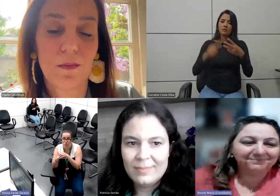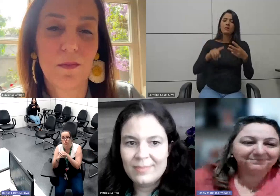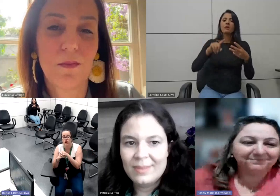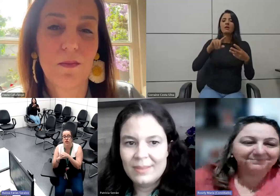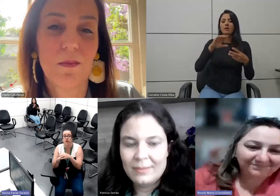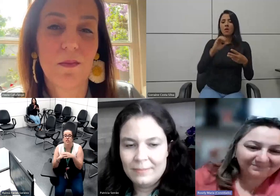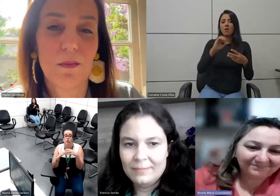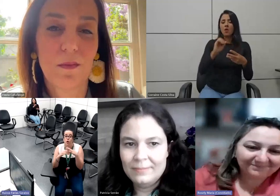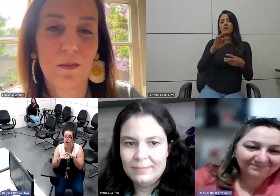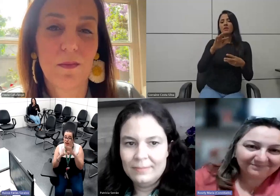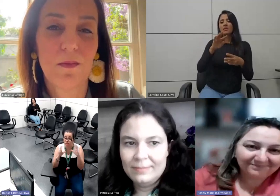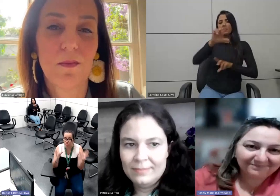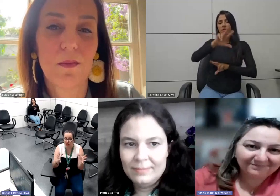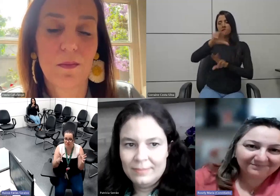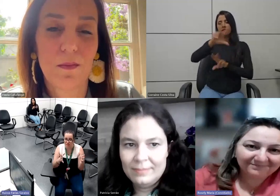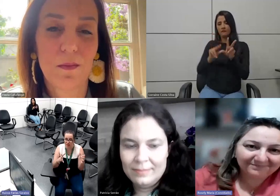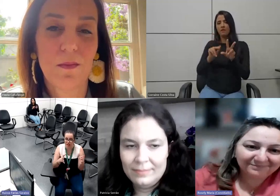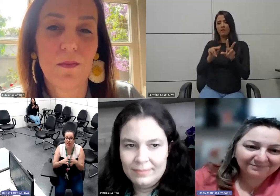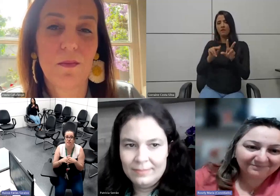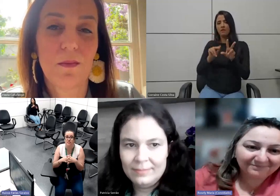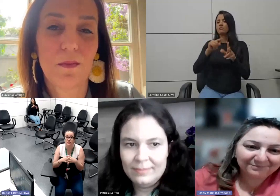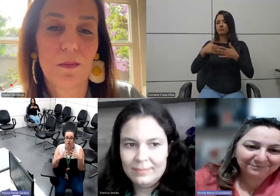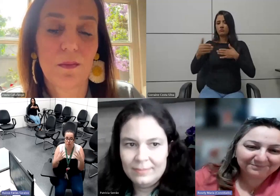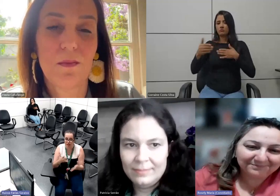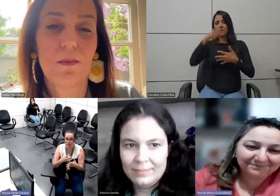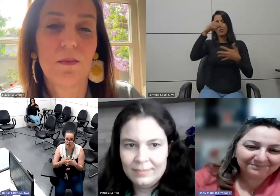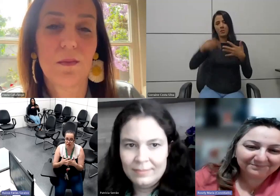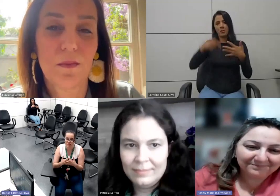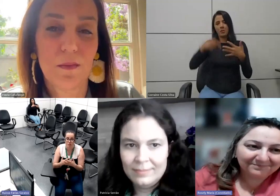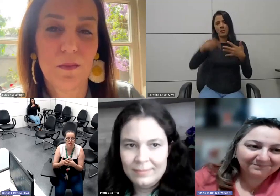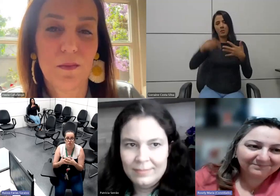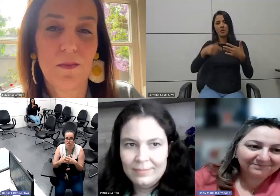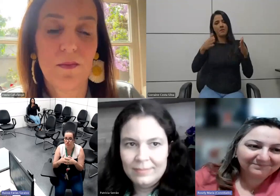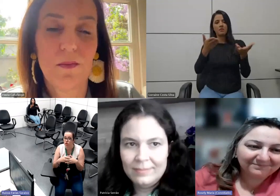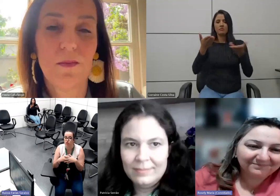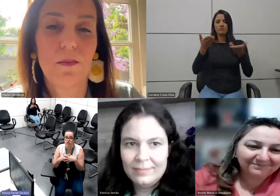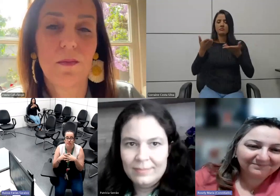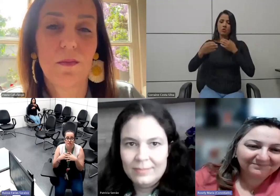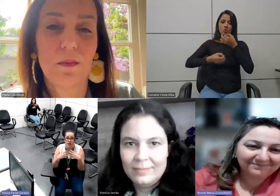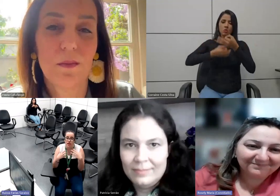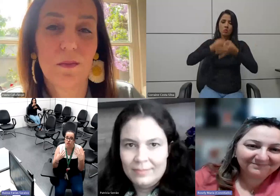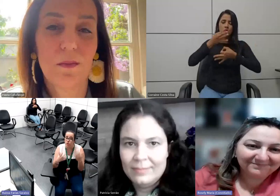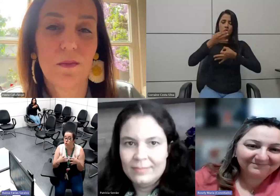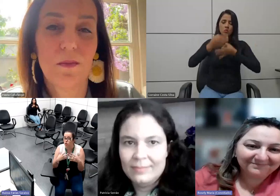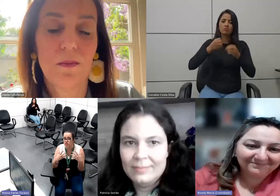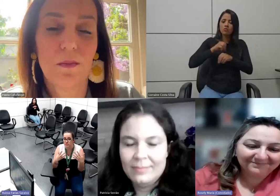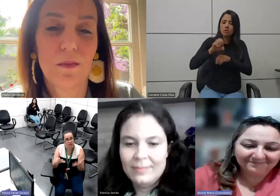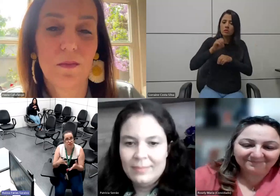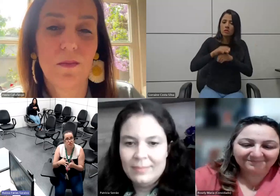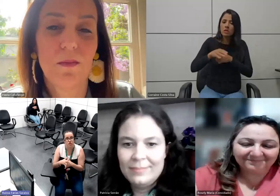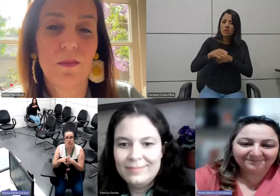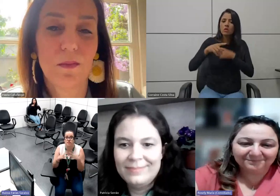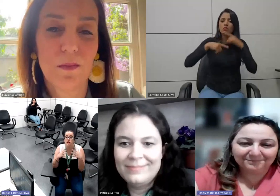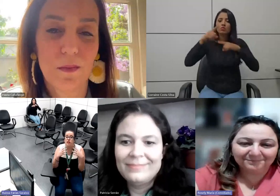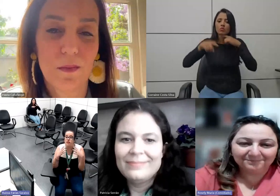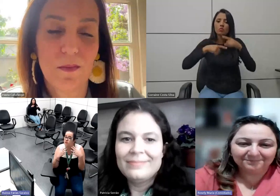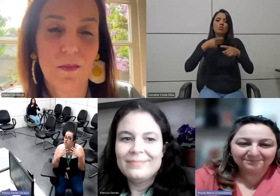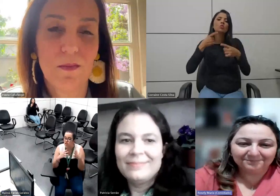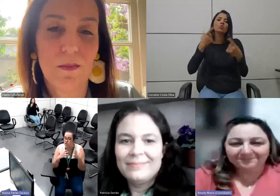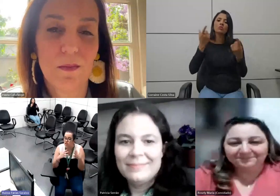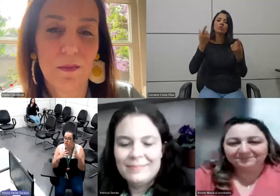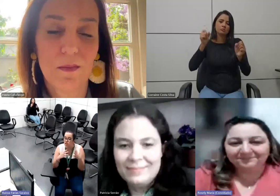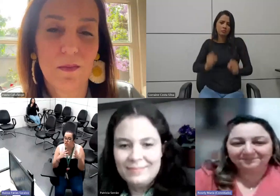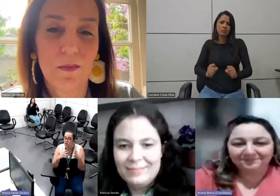TV Brasil então qualquer um desses canais estão abertos a receber sugestões dúvidas críticas